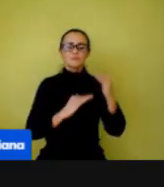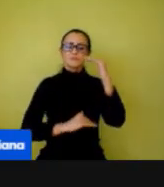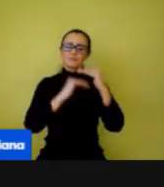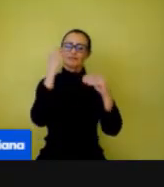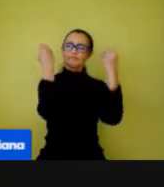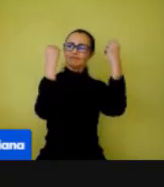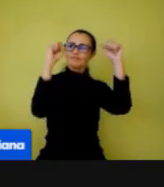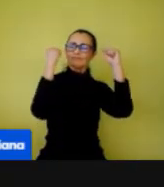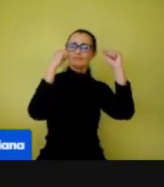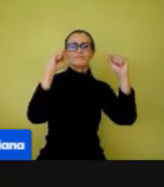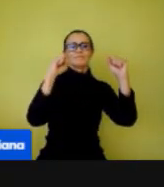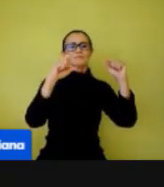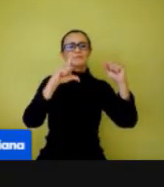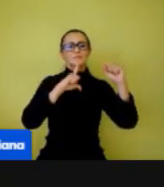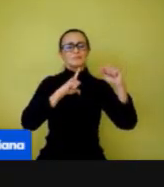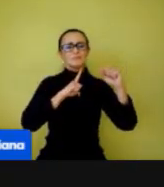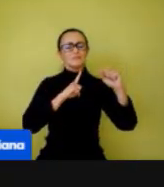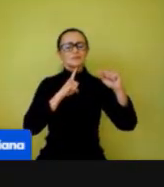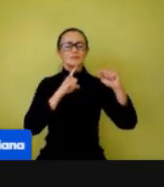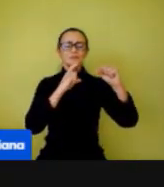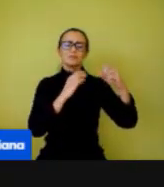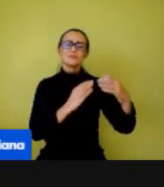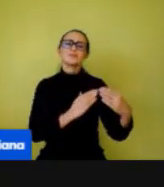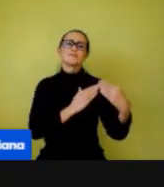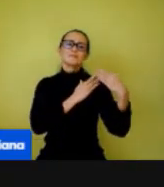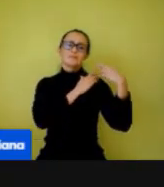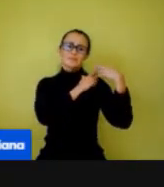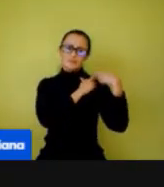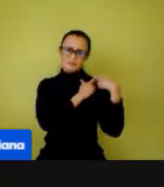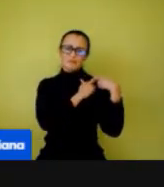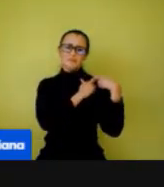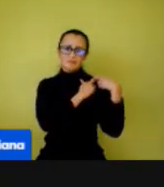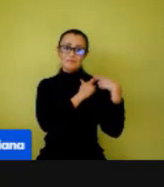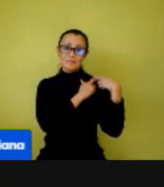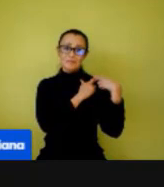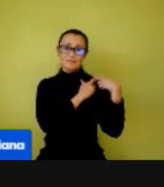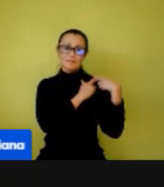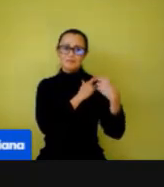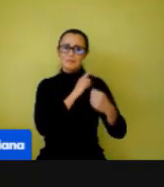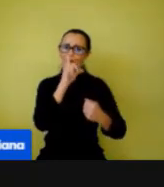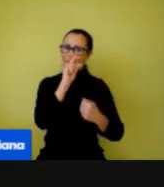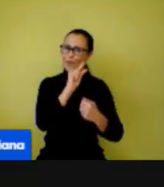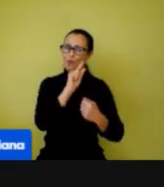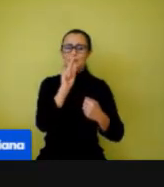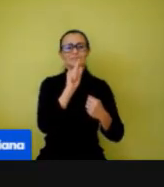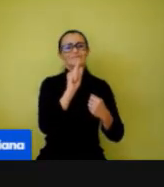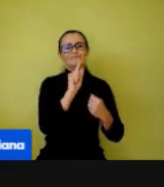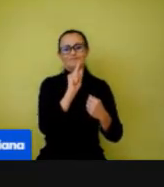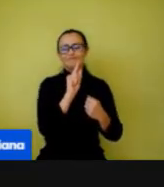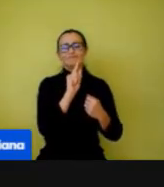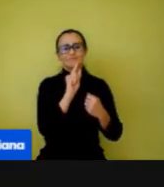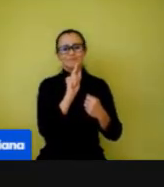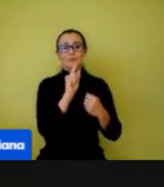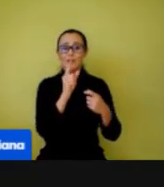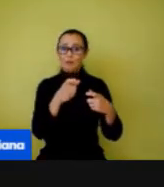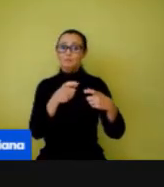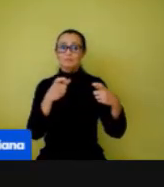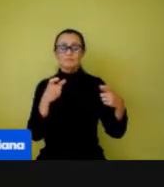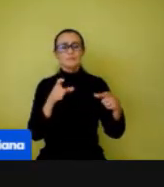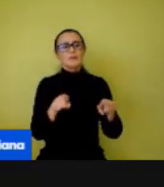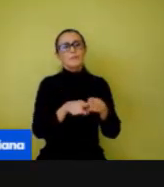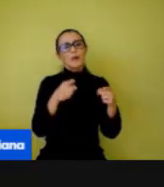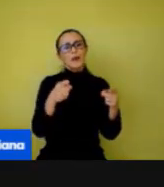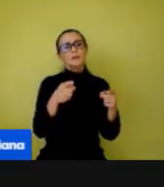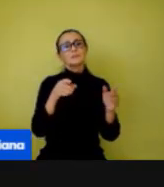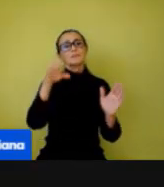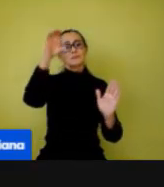responsabilidade hoje, que não é pouca, que é grande, mas que faz parte também hoje do nosso currículo